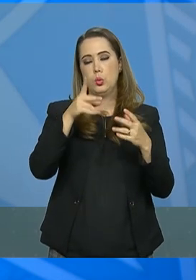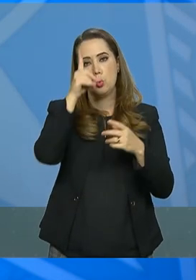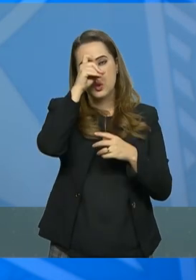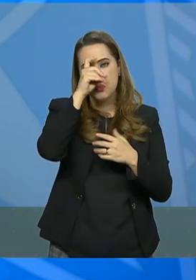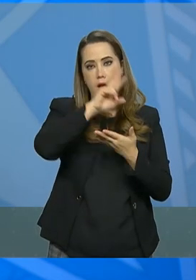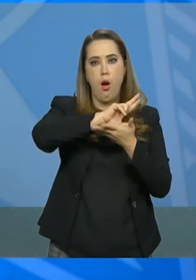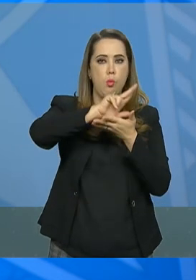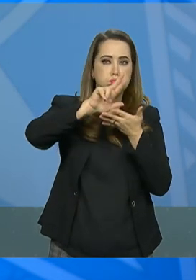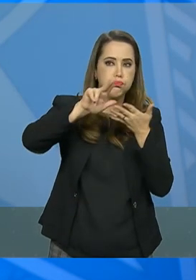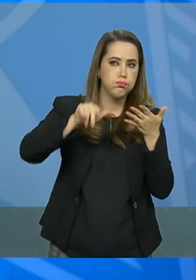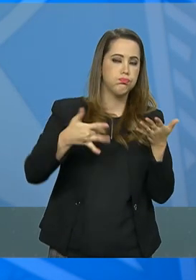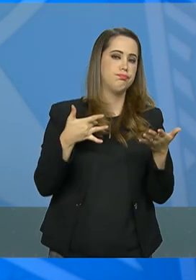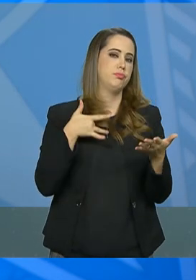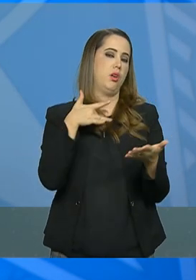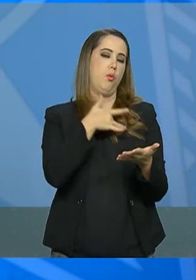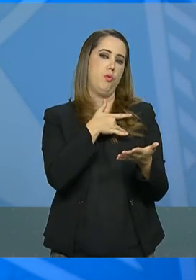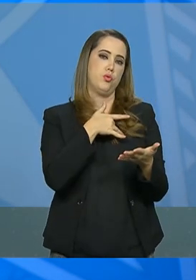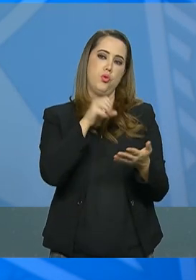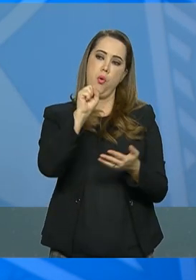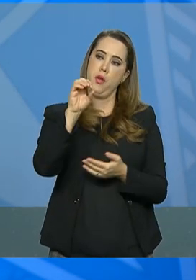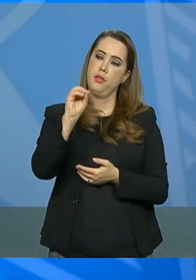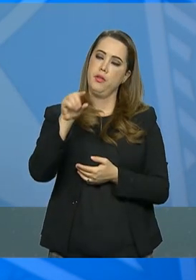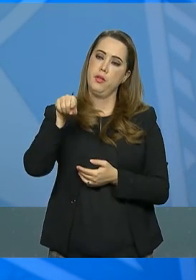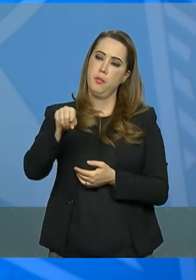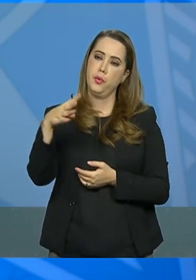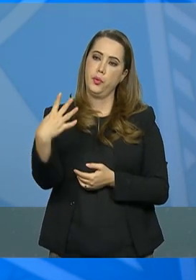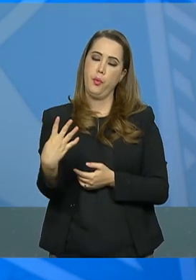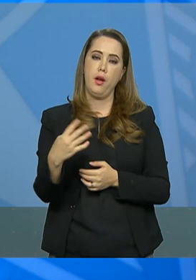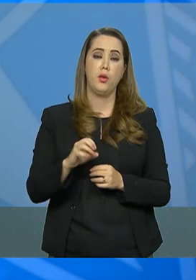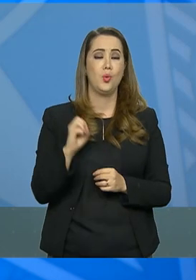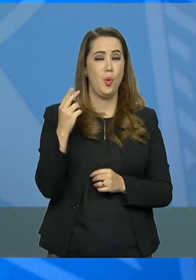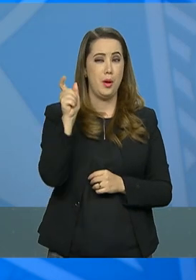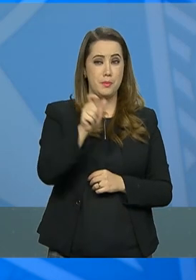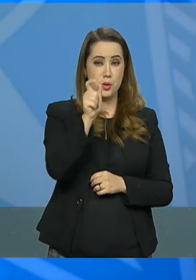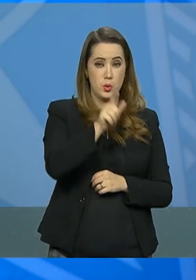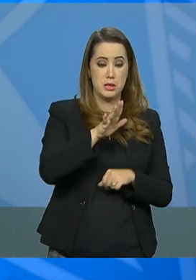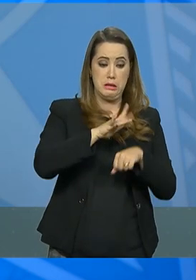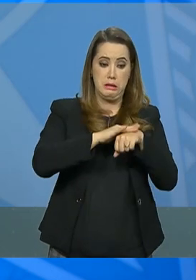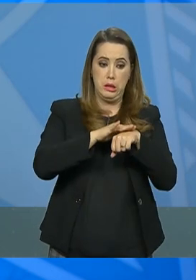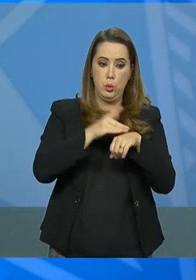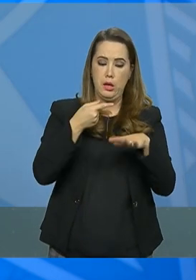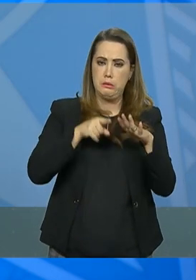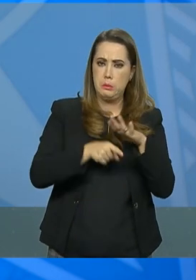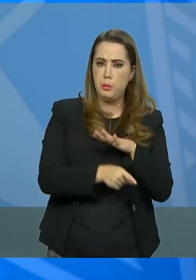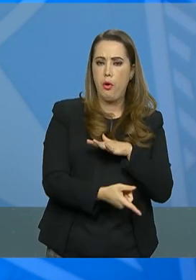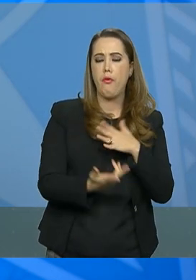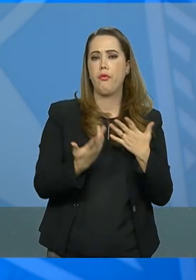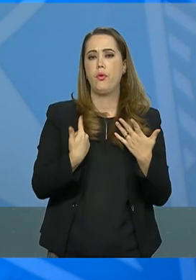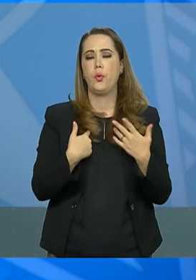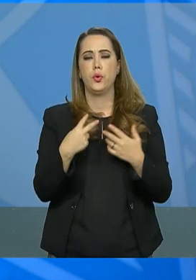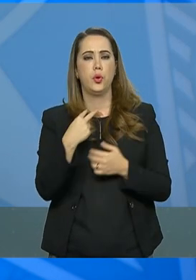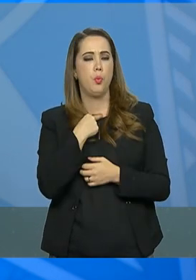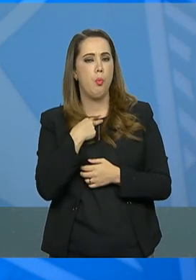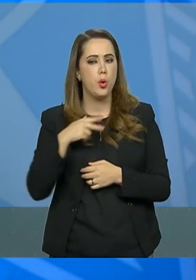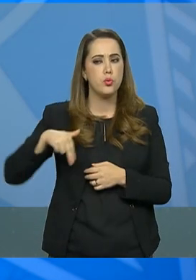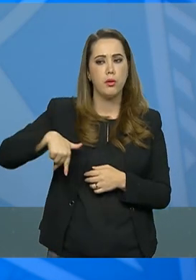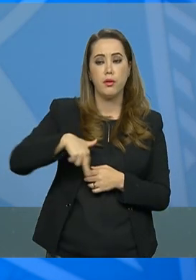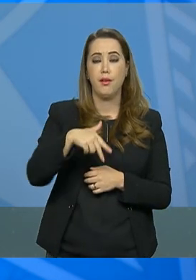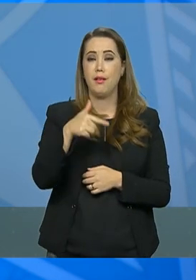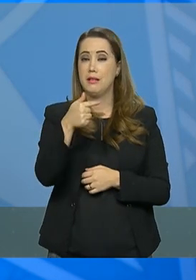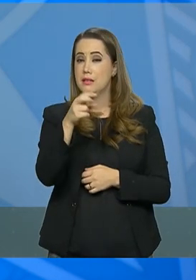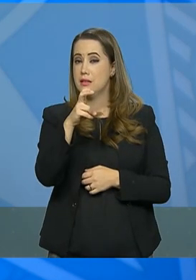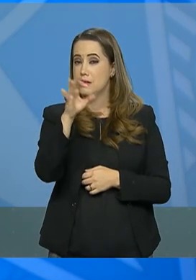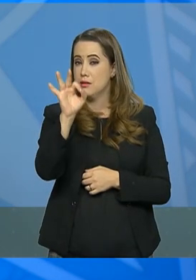,4%, as pessoas com comorbidade, com 75,6%,